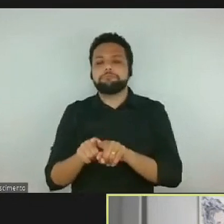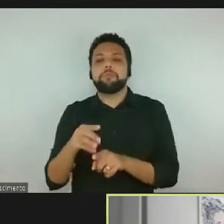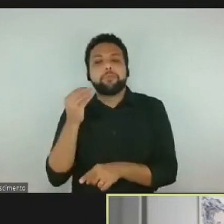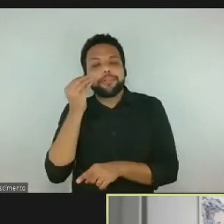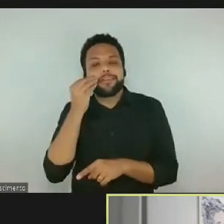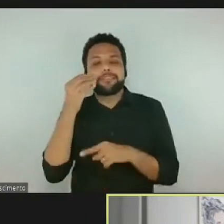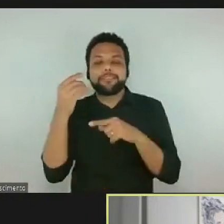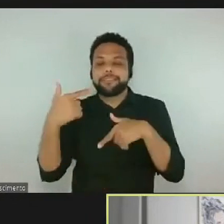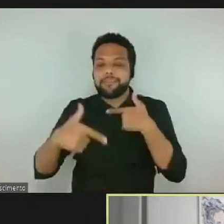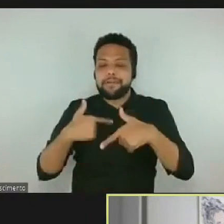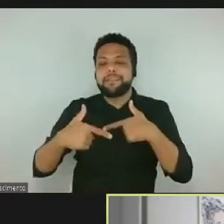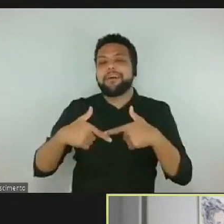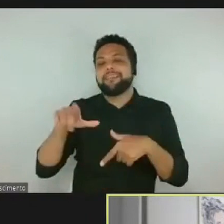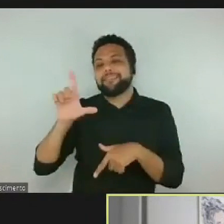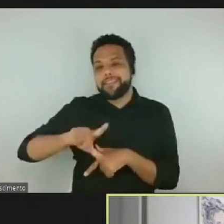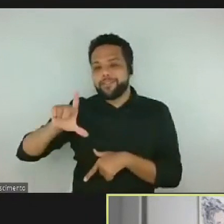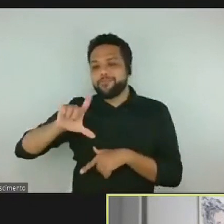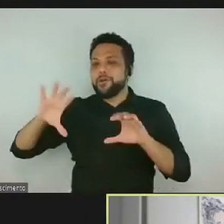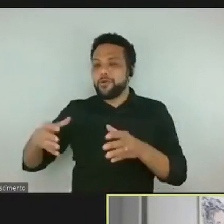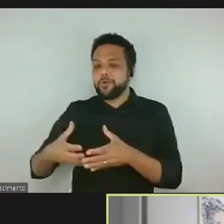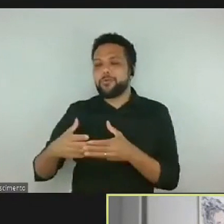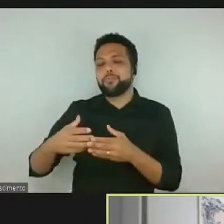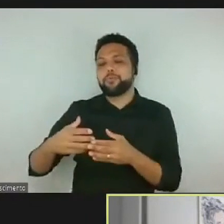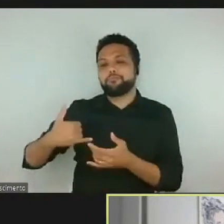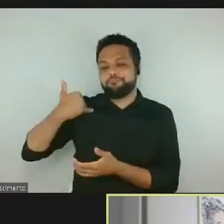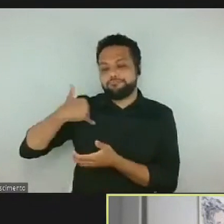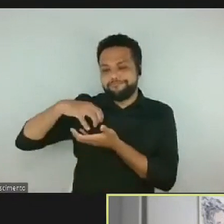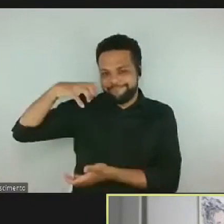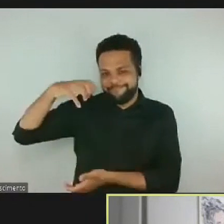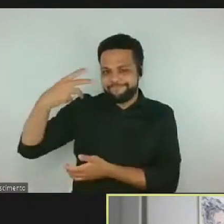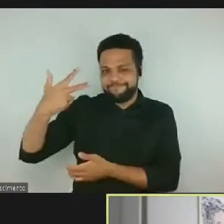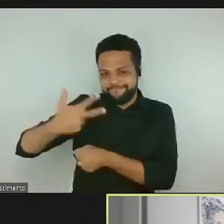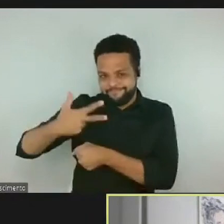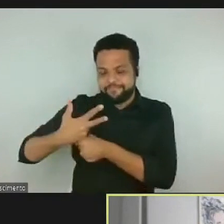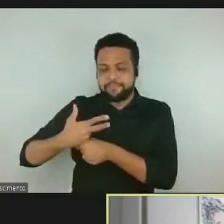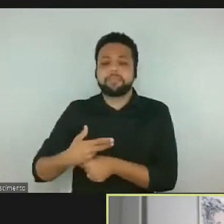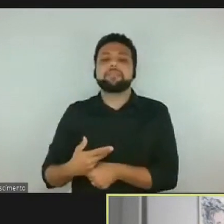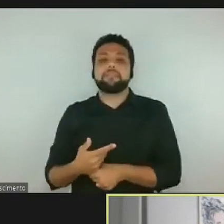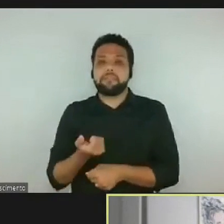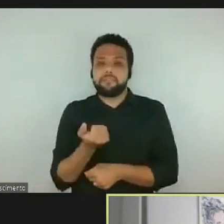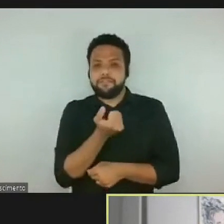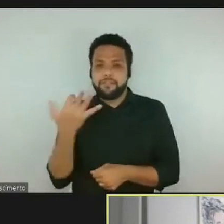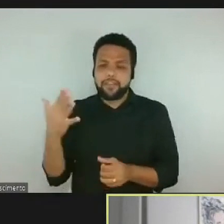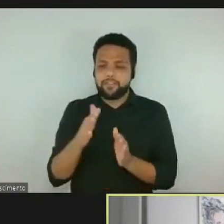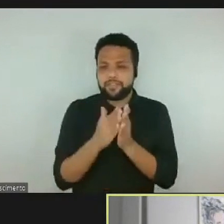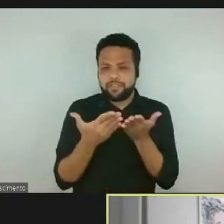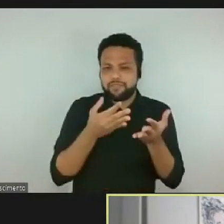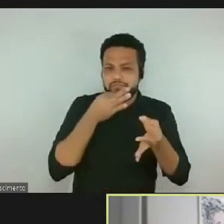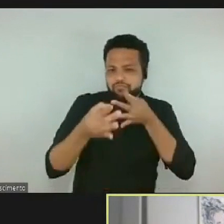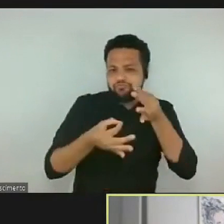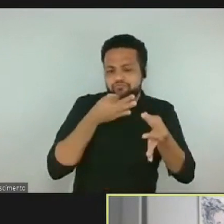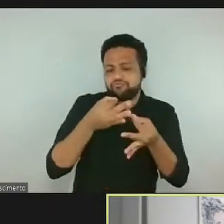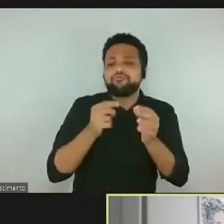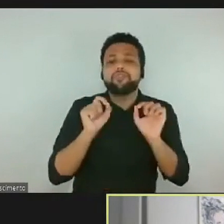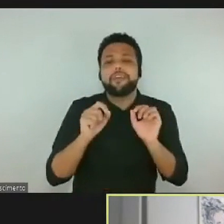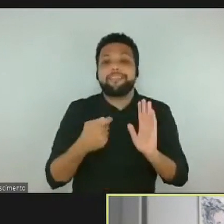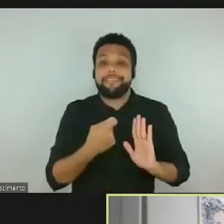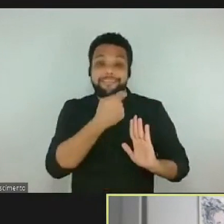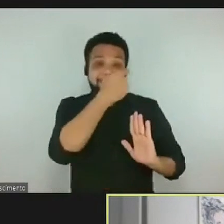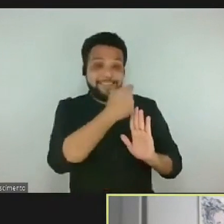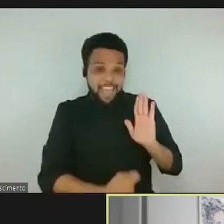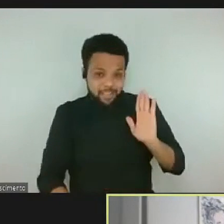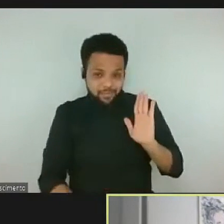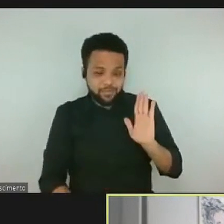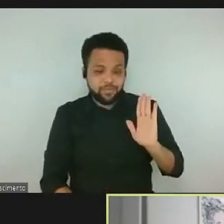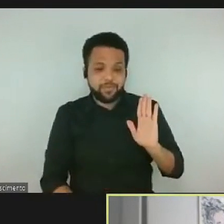Como a gente faz? Muitos desses livros sugeridos, Daniel, surgiram dos textos. Então,